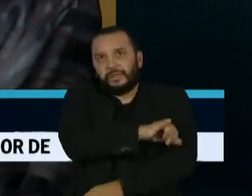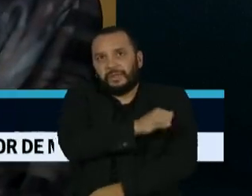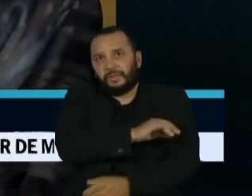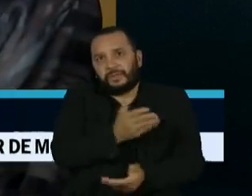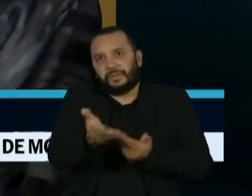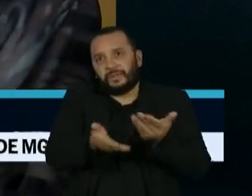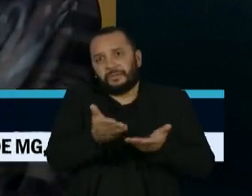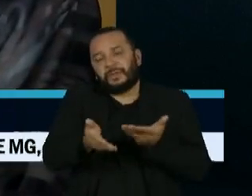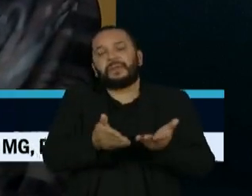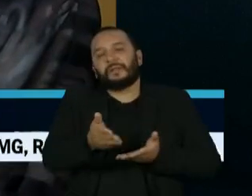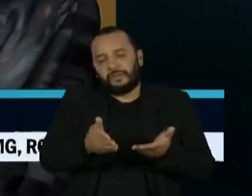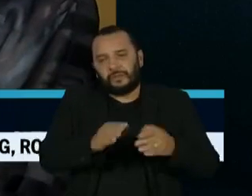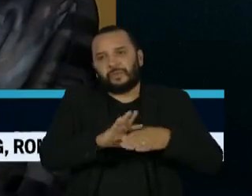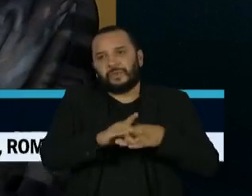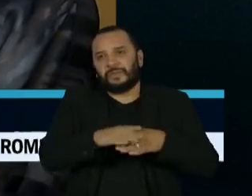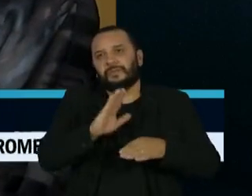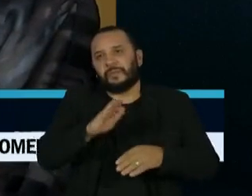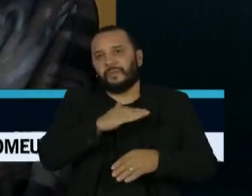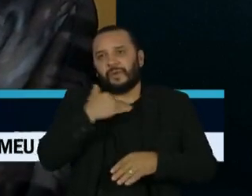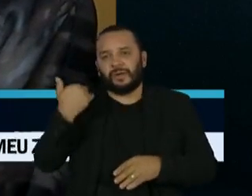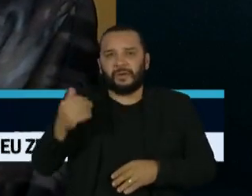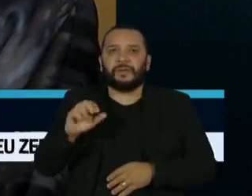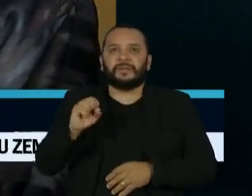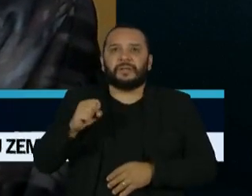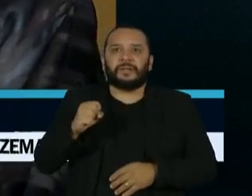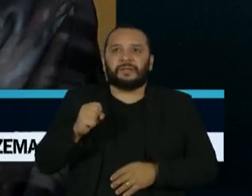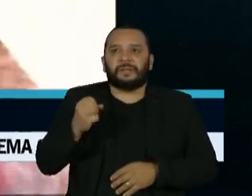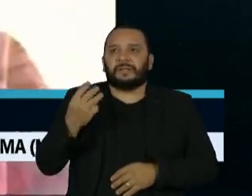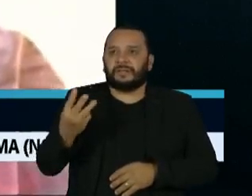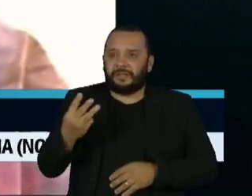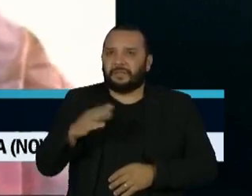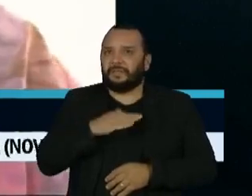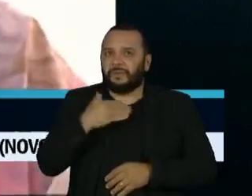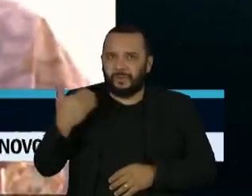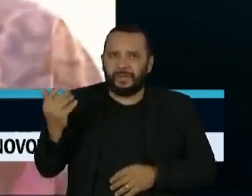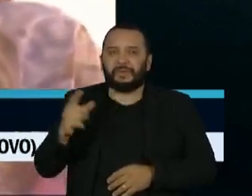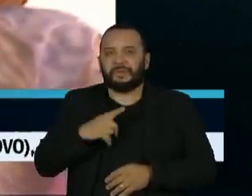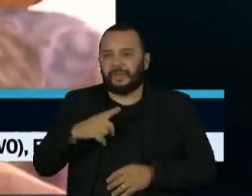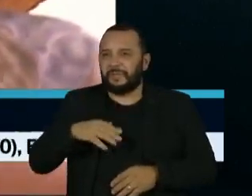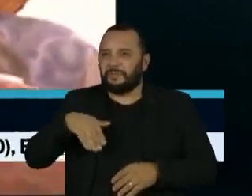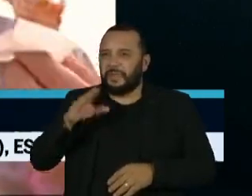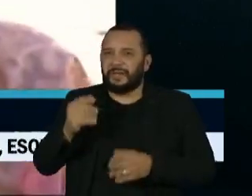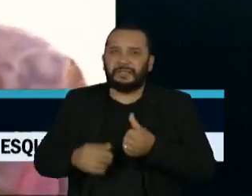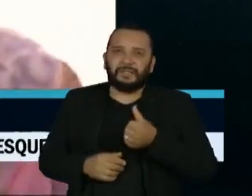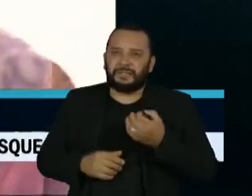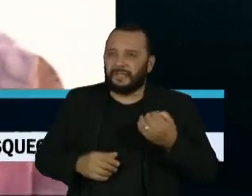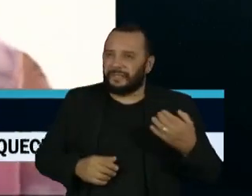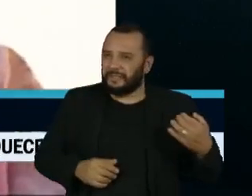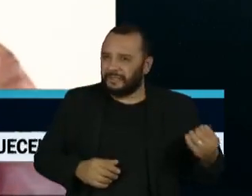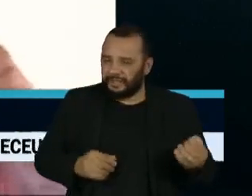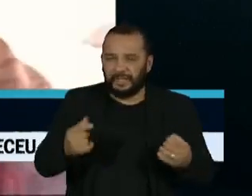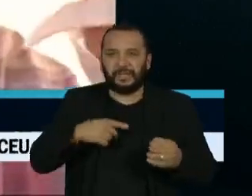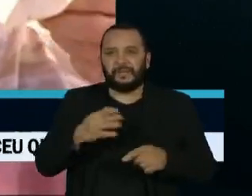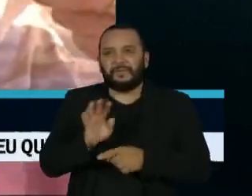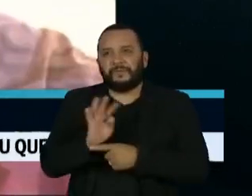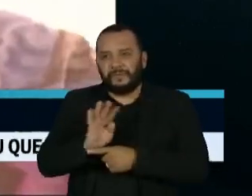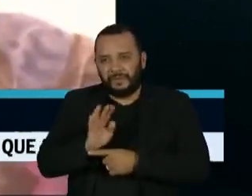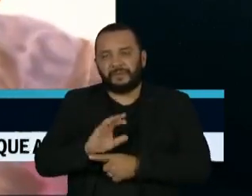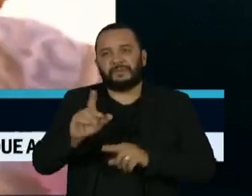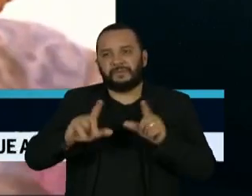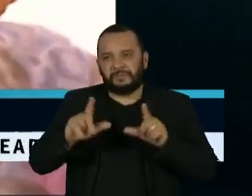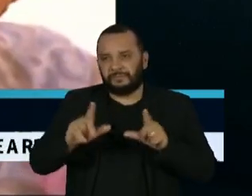Aos 83 anos, Aracy Balabanian deixa um legado de mais de 60 produções na história da